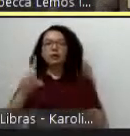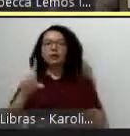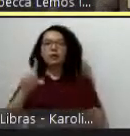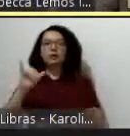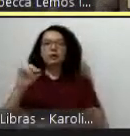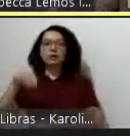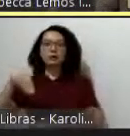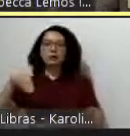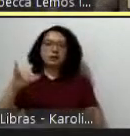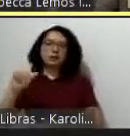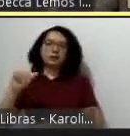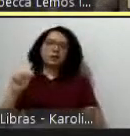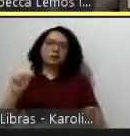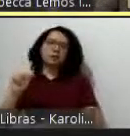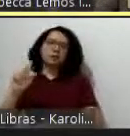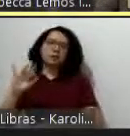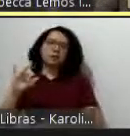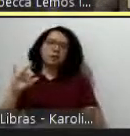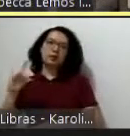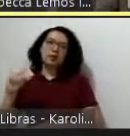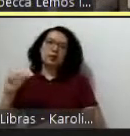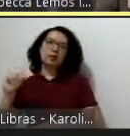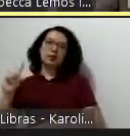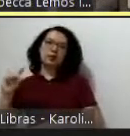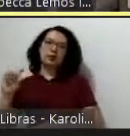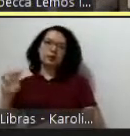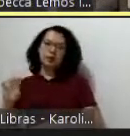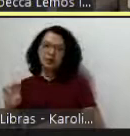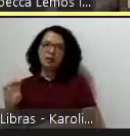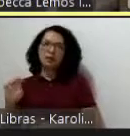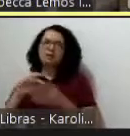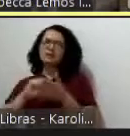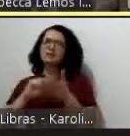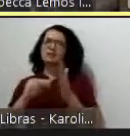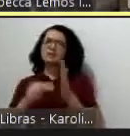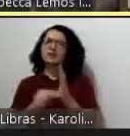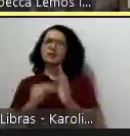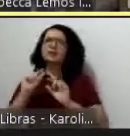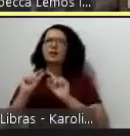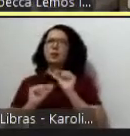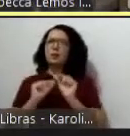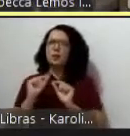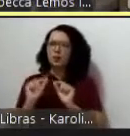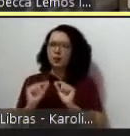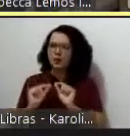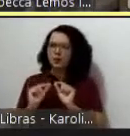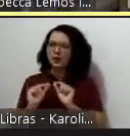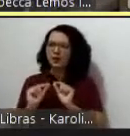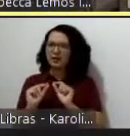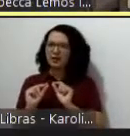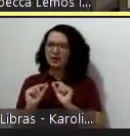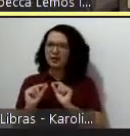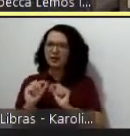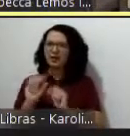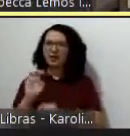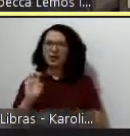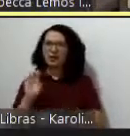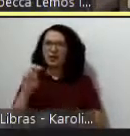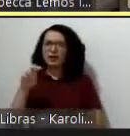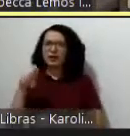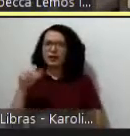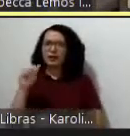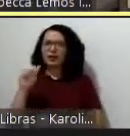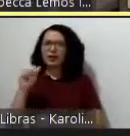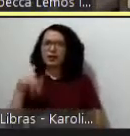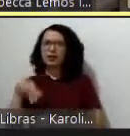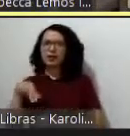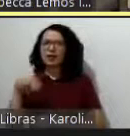e práticas em arquitetura urbanismo e o que significa né para a Enamar Park e diálogos internacionais essa